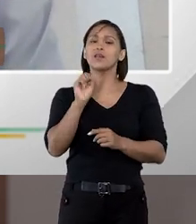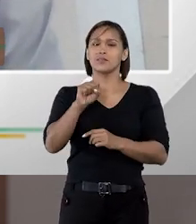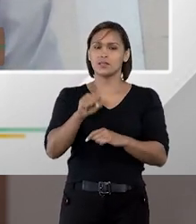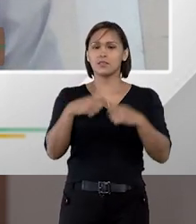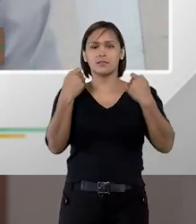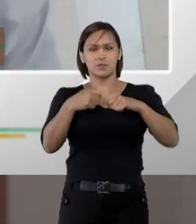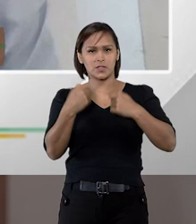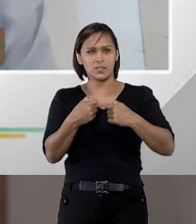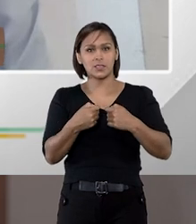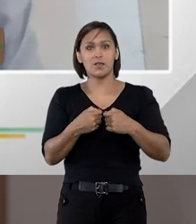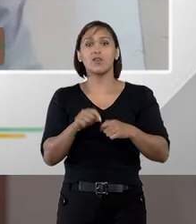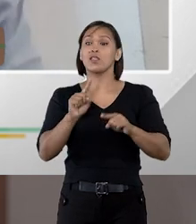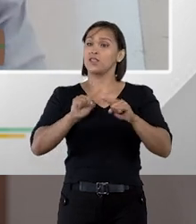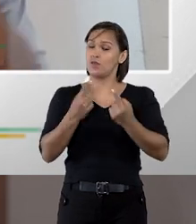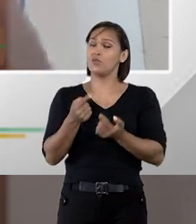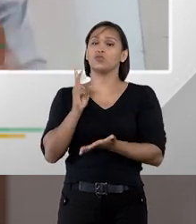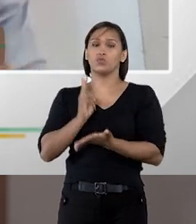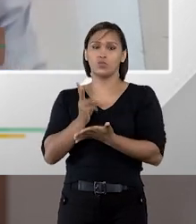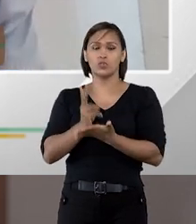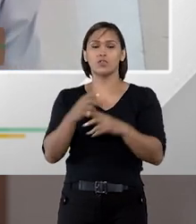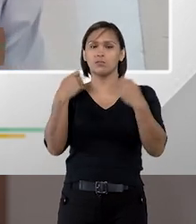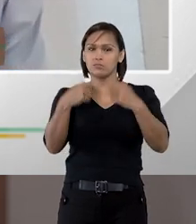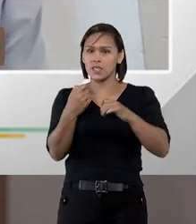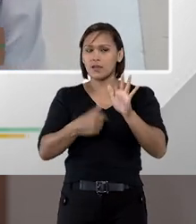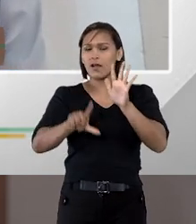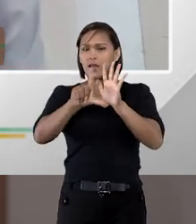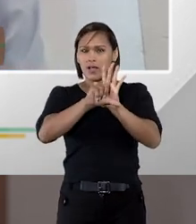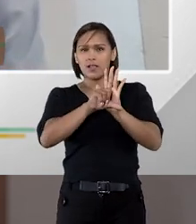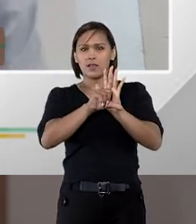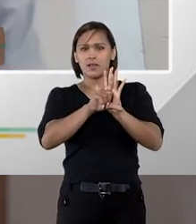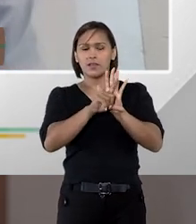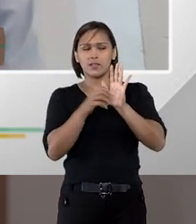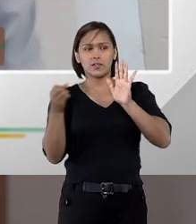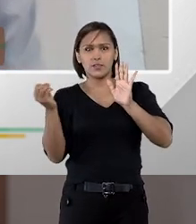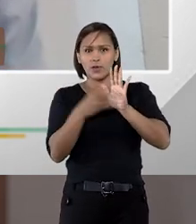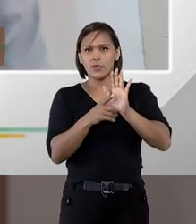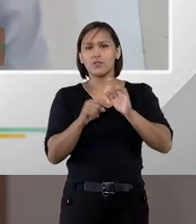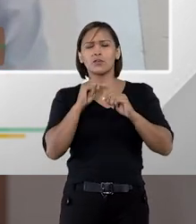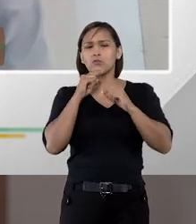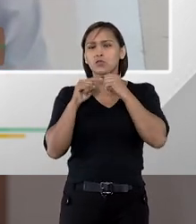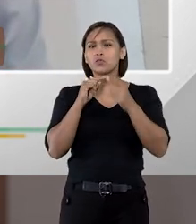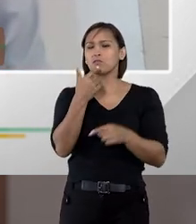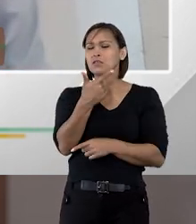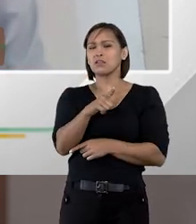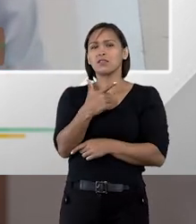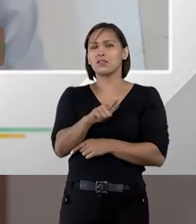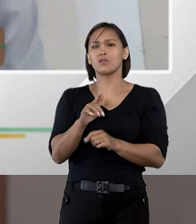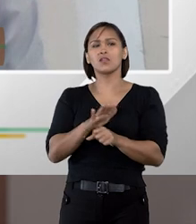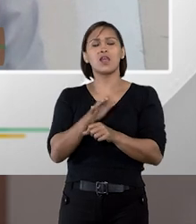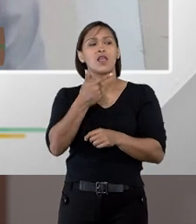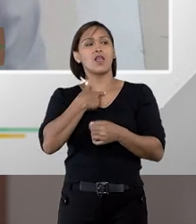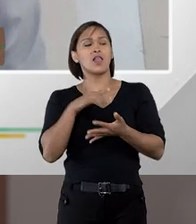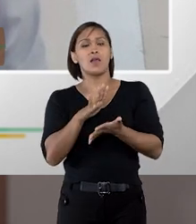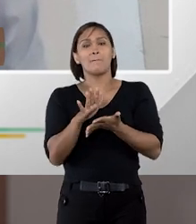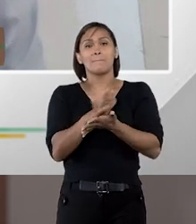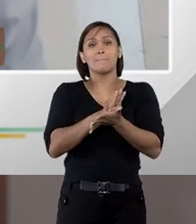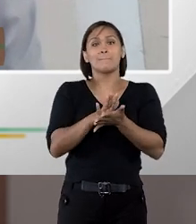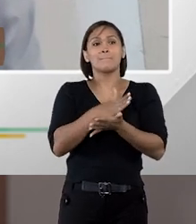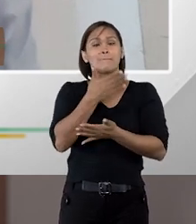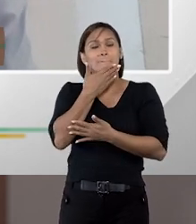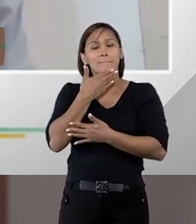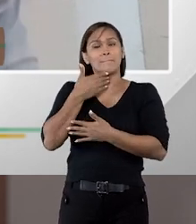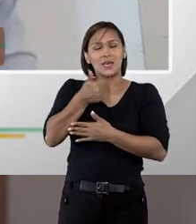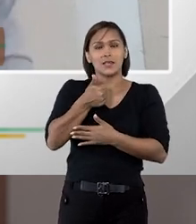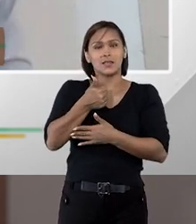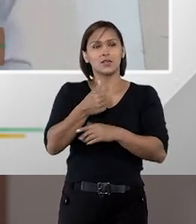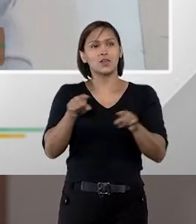sim, nós precisávamos, não, nós precisamos dessa lei e sem dúvida nenhuma, ela é muito melhor do que o que nós